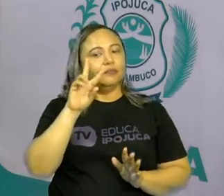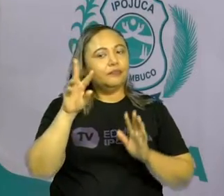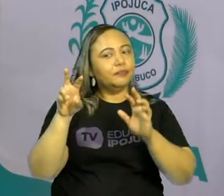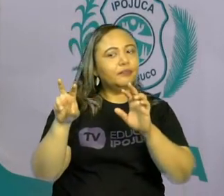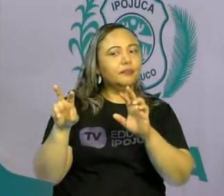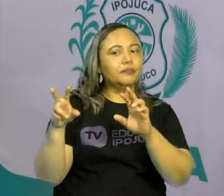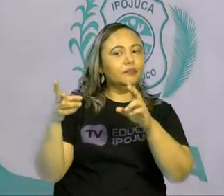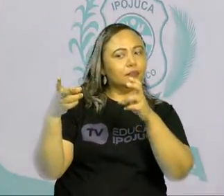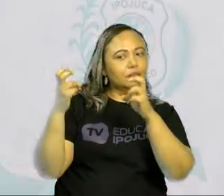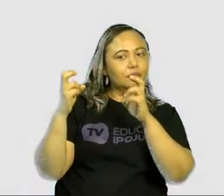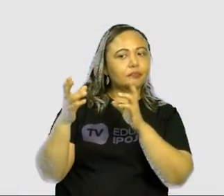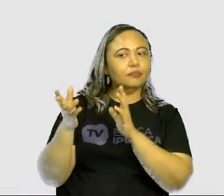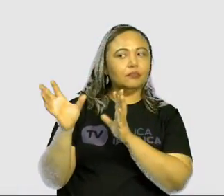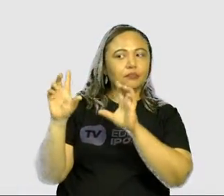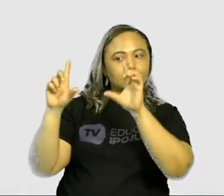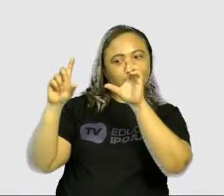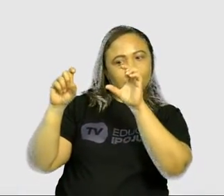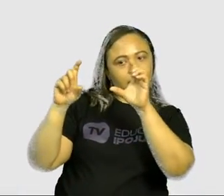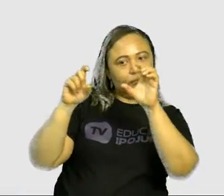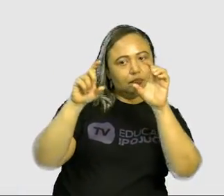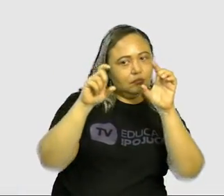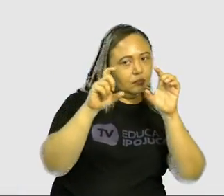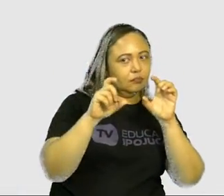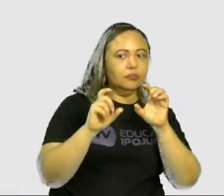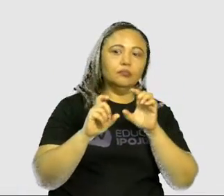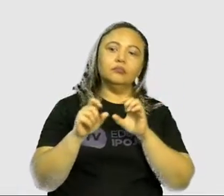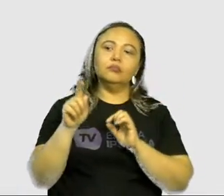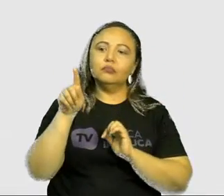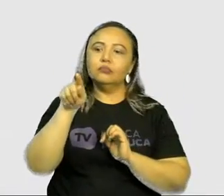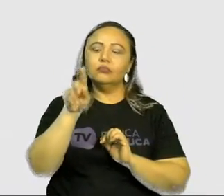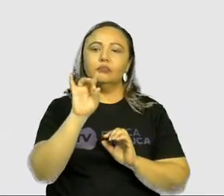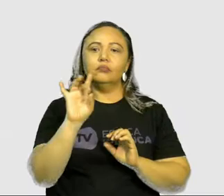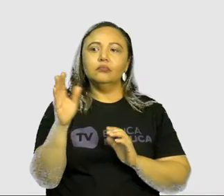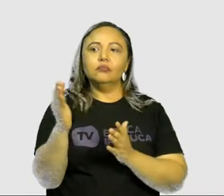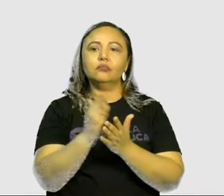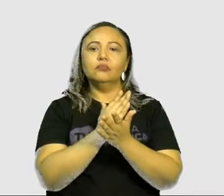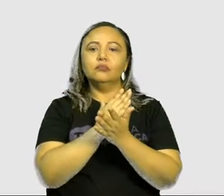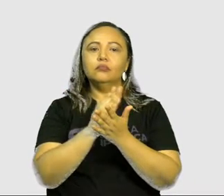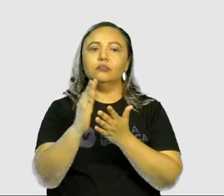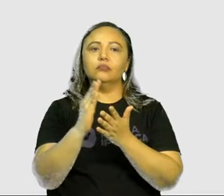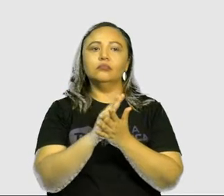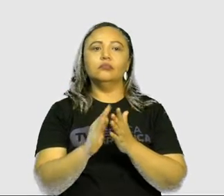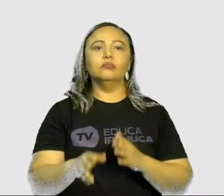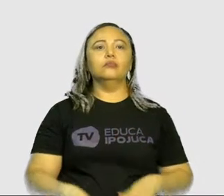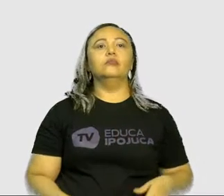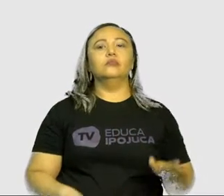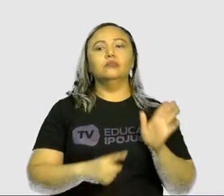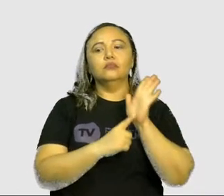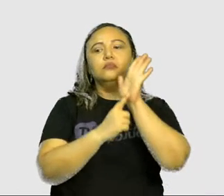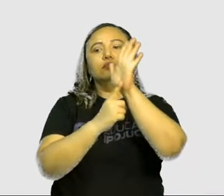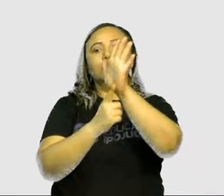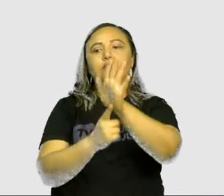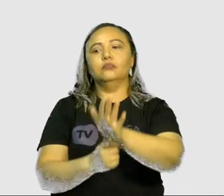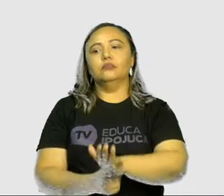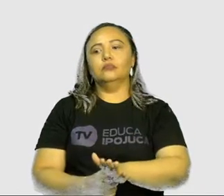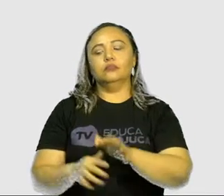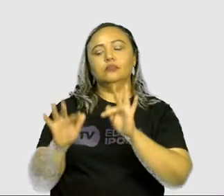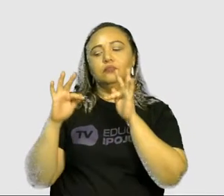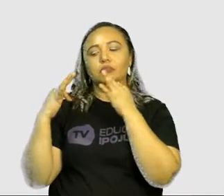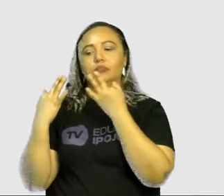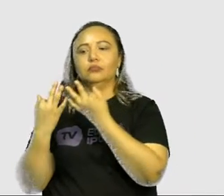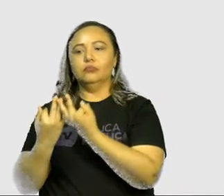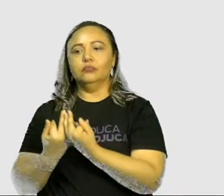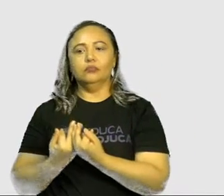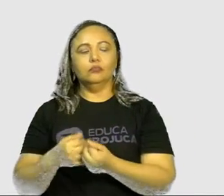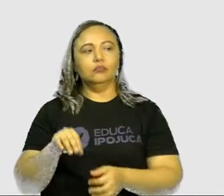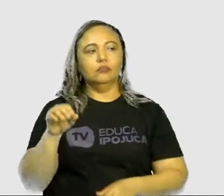Observe as fotografias, né? Tem algumas fotografias aqui que representam algumas pessoas, algumas famílias.